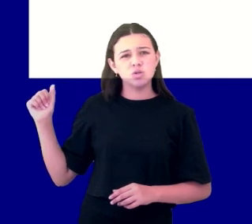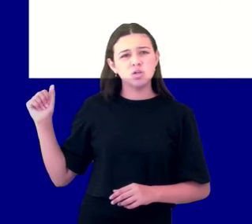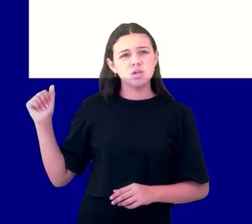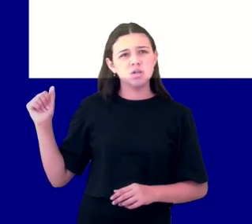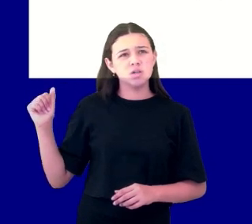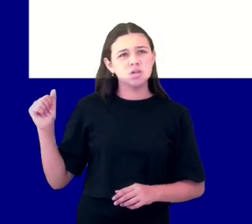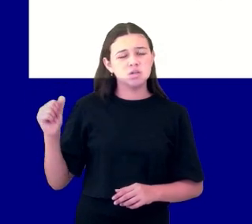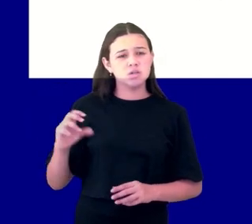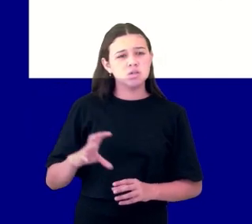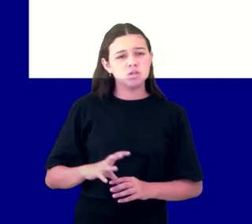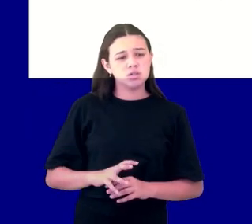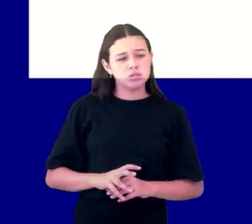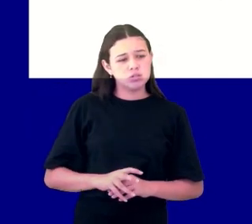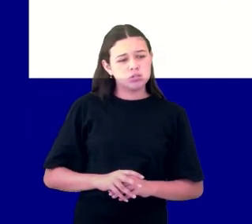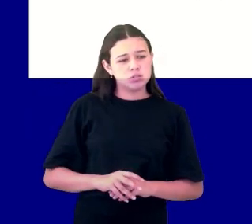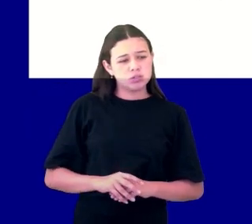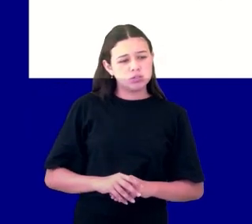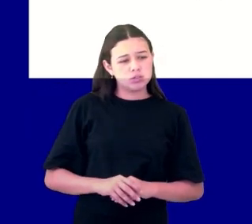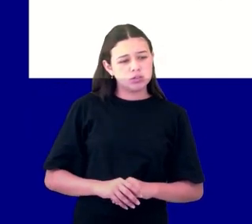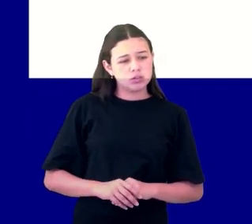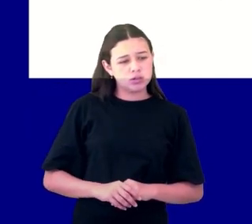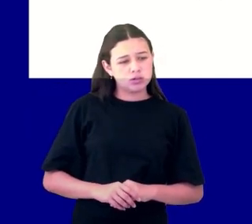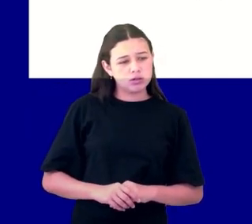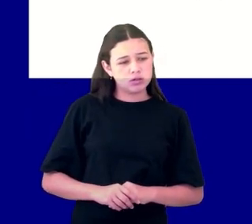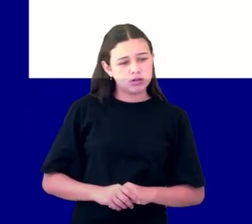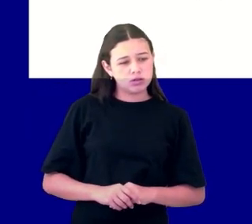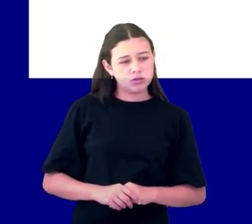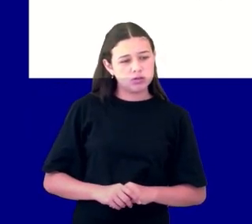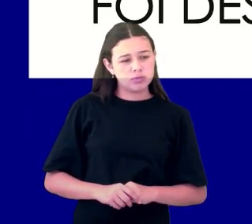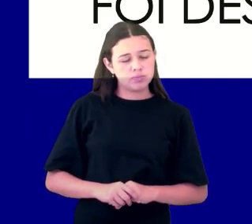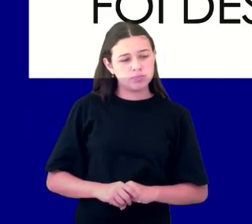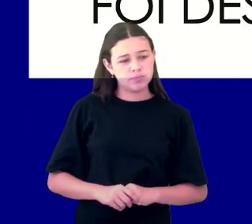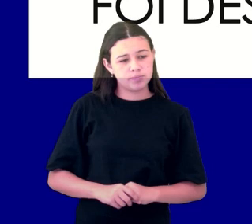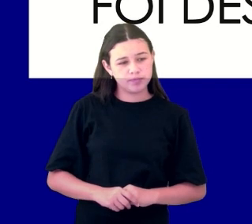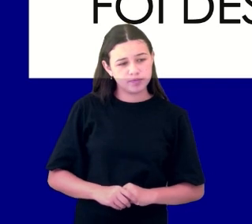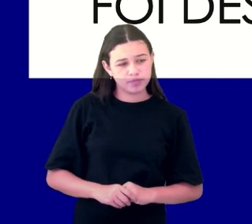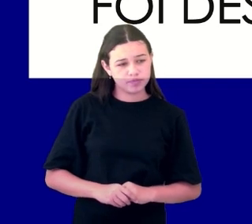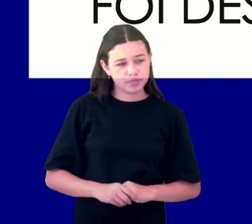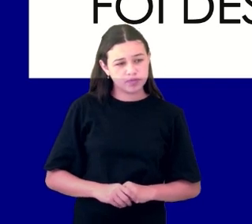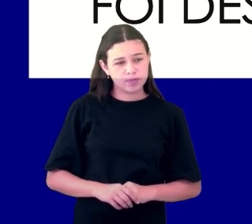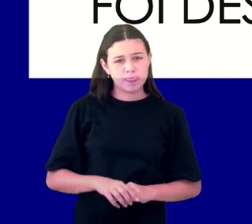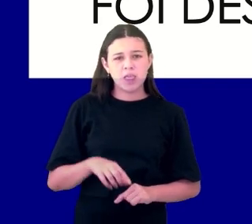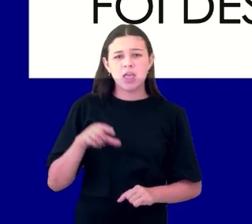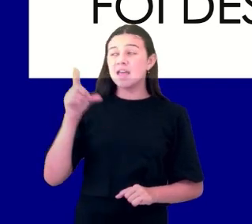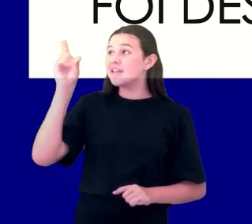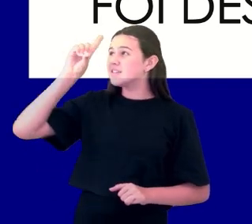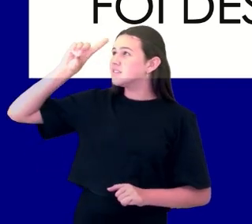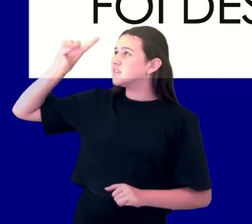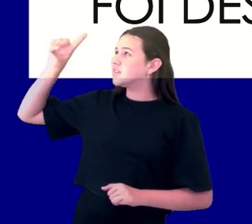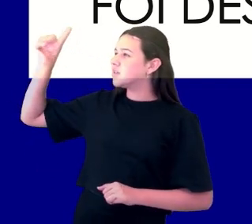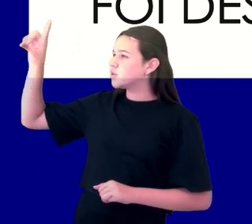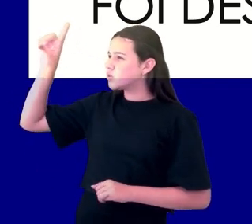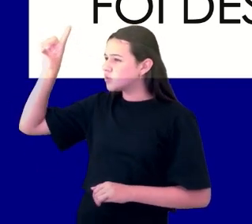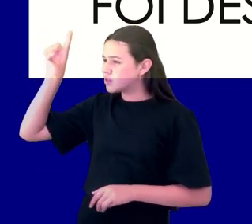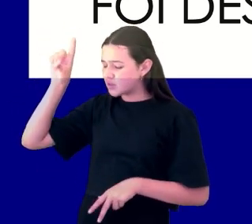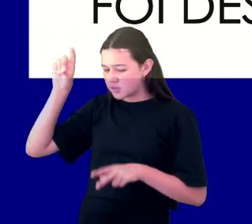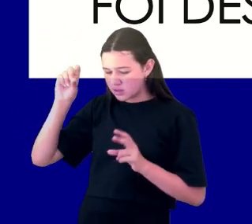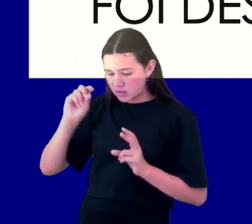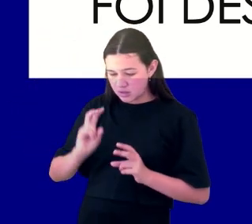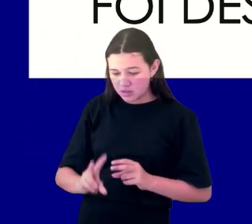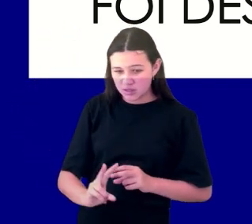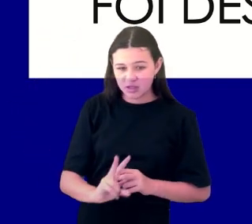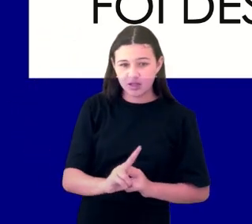Sempre, sempre nas mãos de Deus. E por fim, deixe Deus recriar o que foi destruído. A palavra